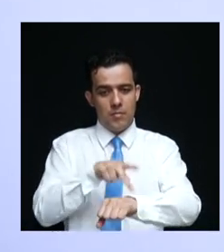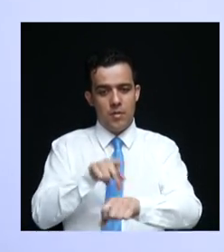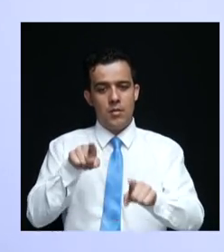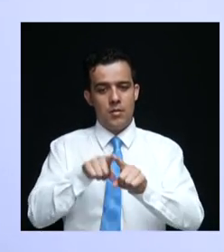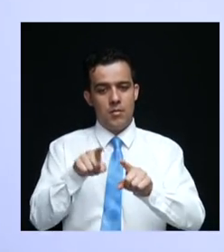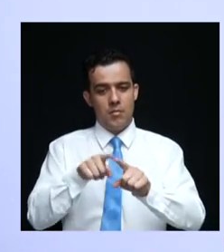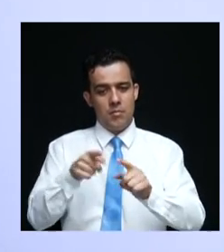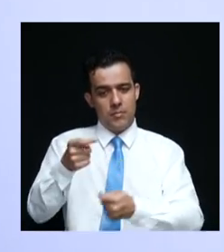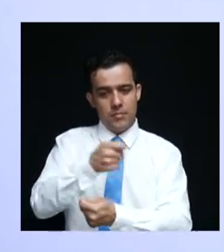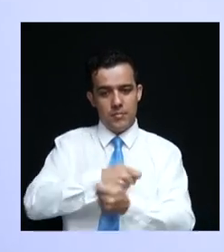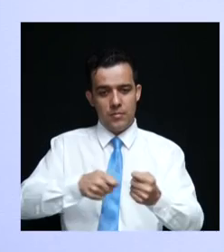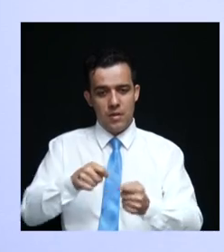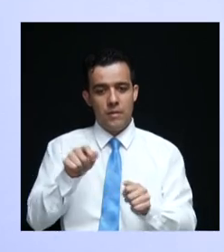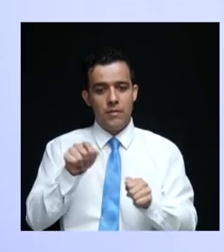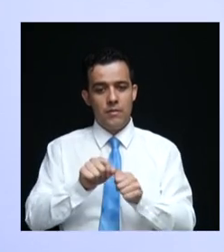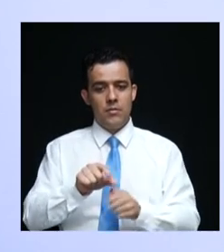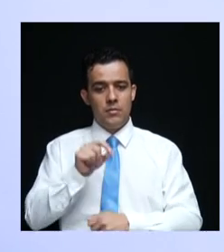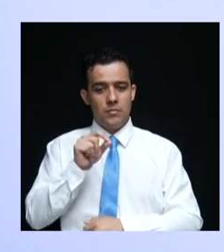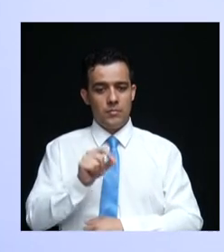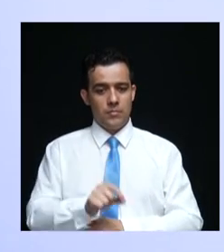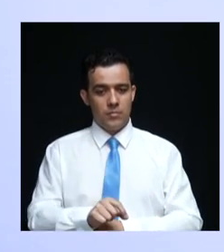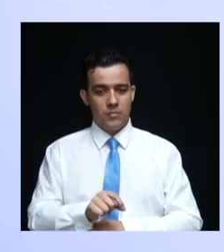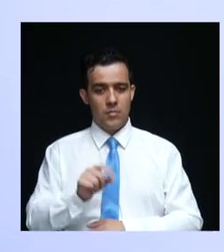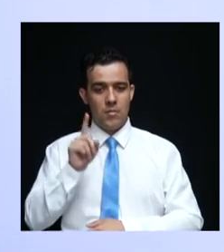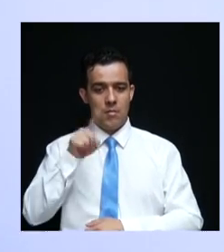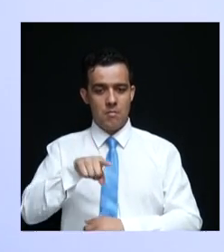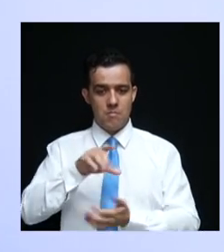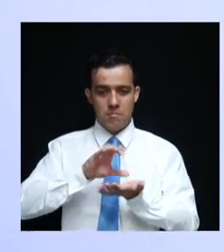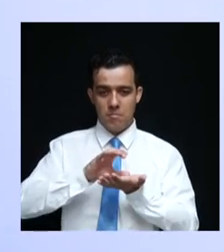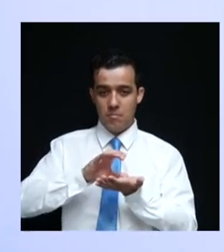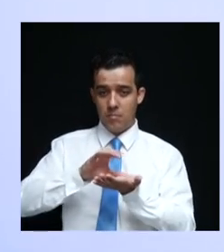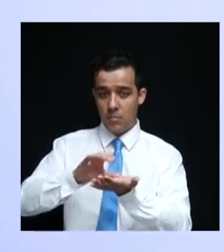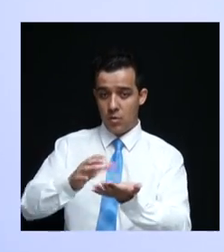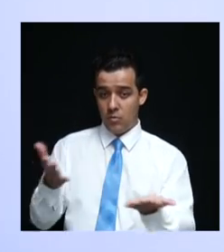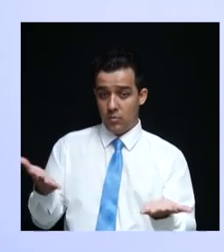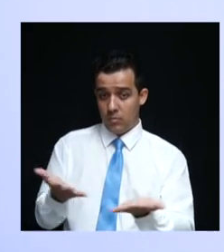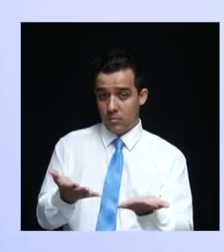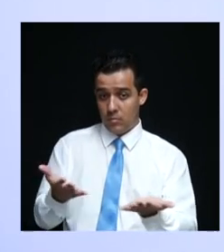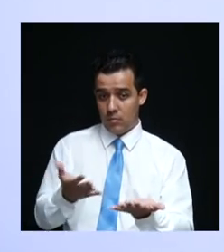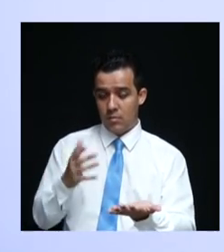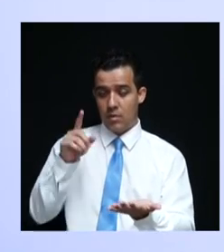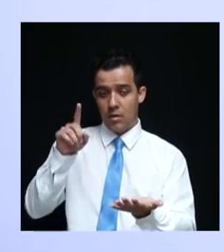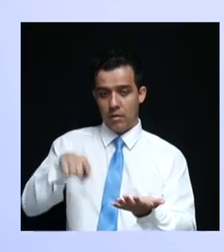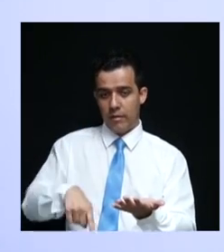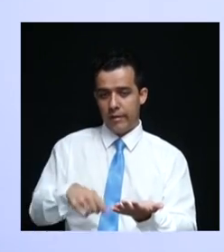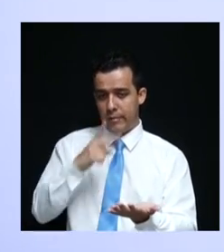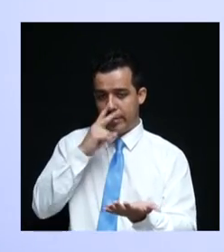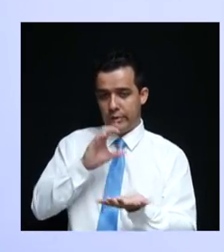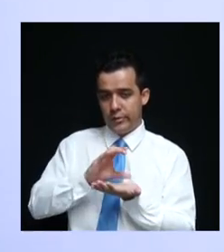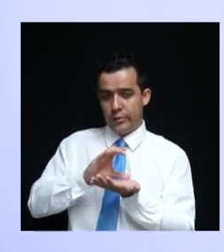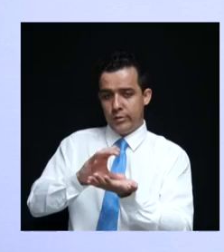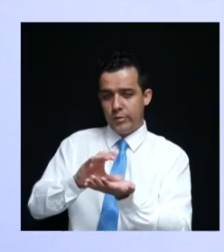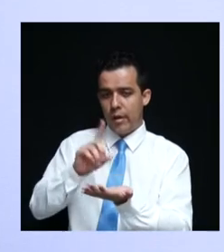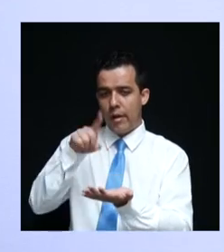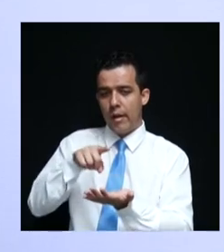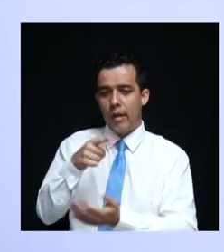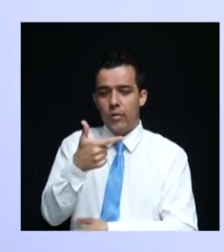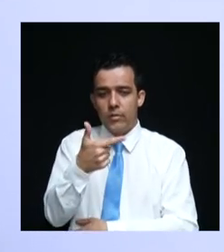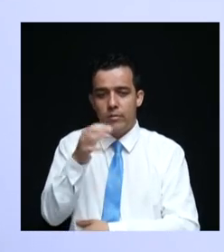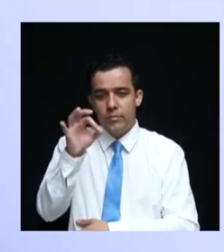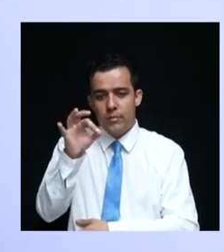administrativa, fazendo com que a aplicação que hoje nem chega a ser de 2%,